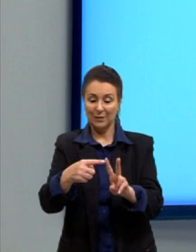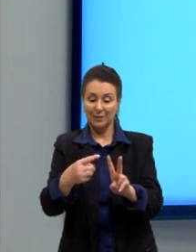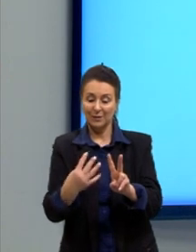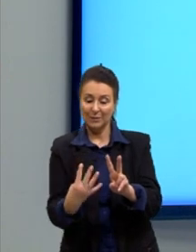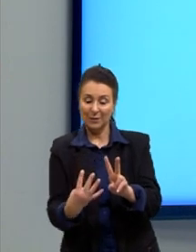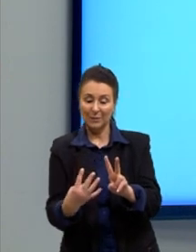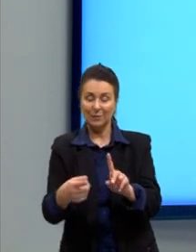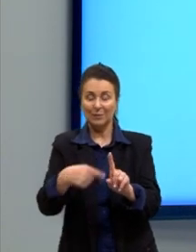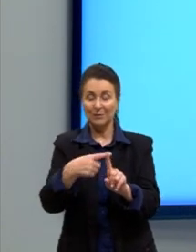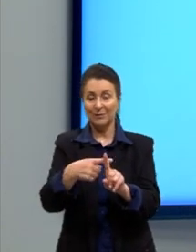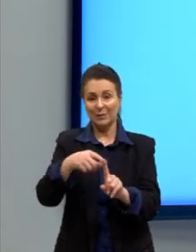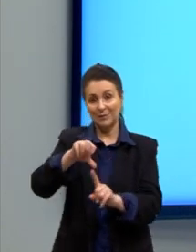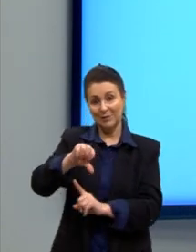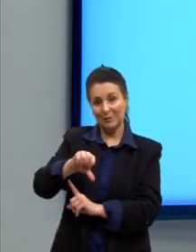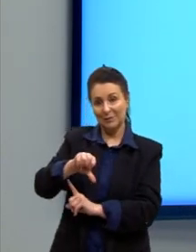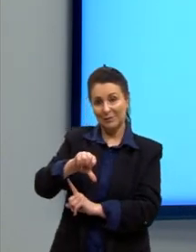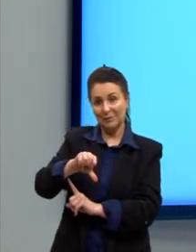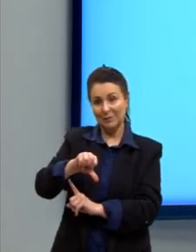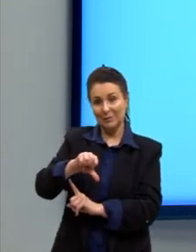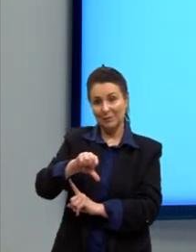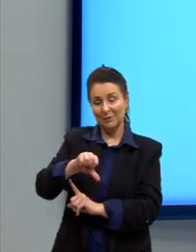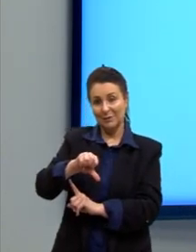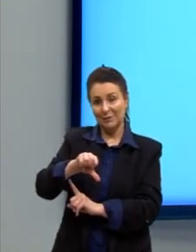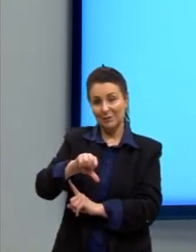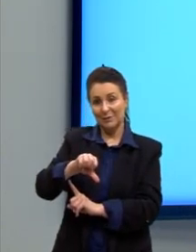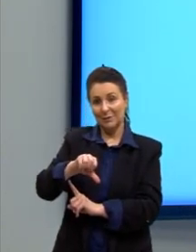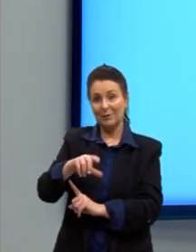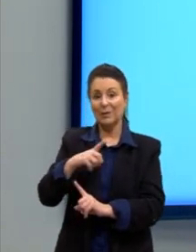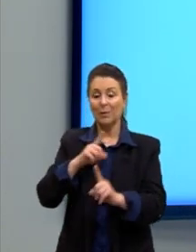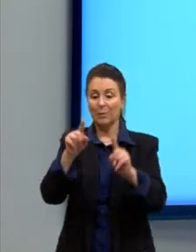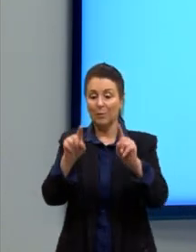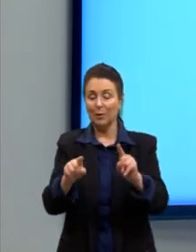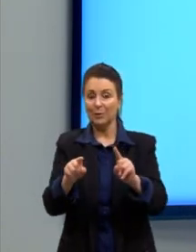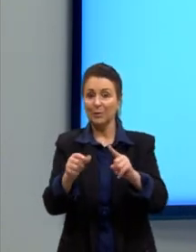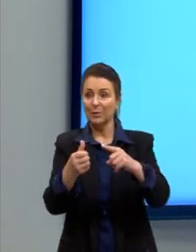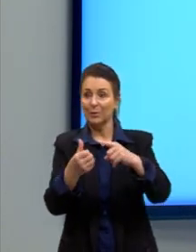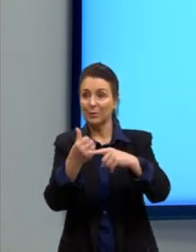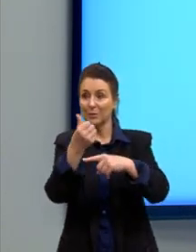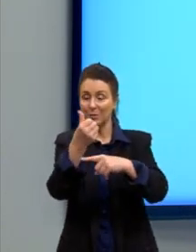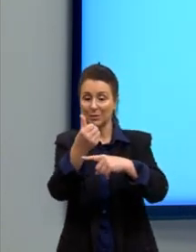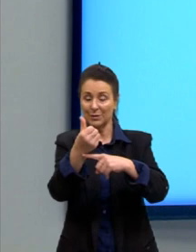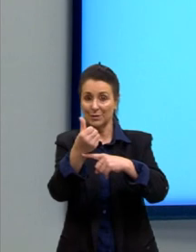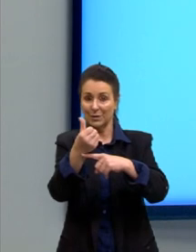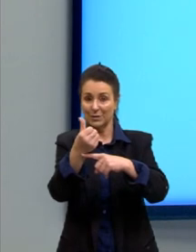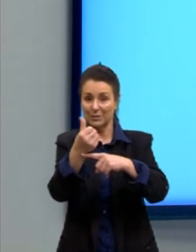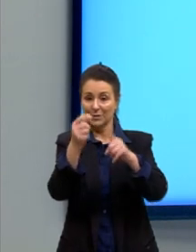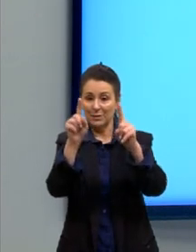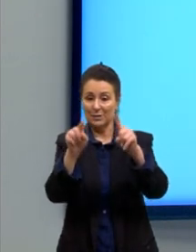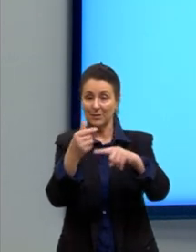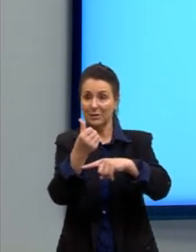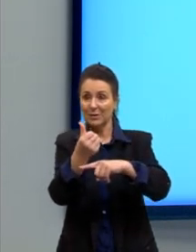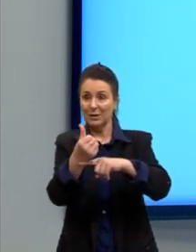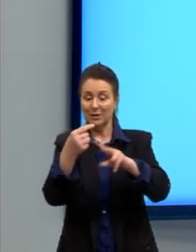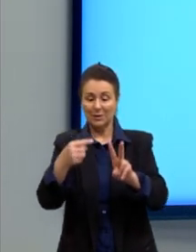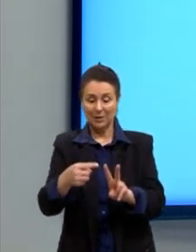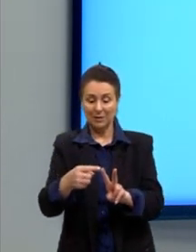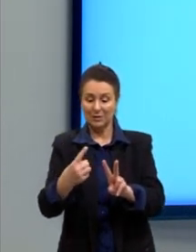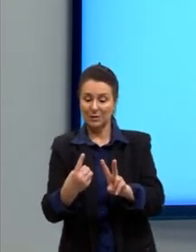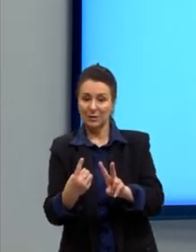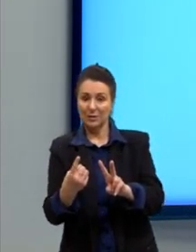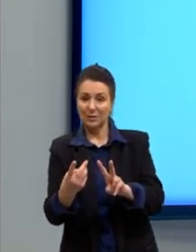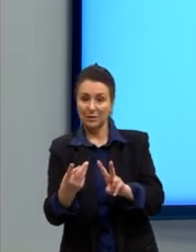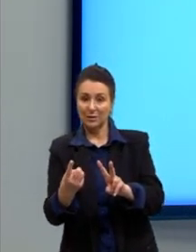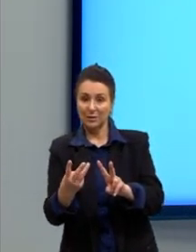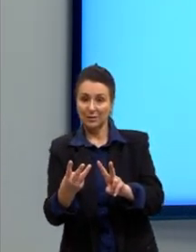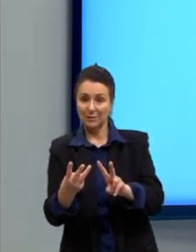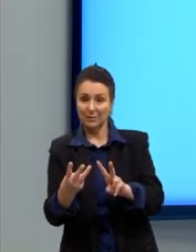mais 9. Então, chegaríamos no módulo de 6 sobre raiz de 13. Ou, então, 6 sobre